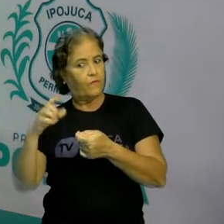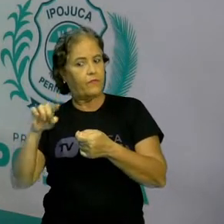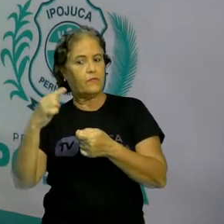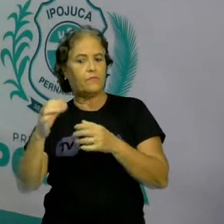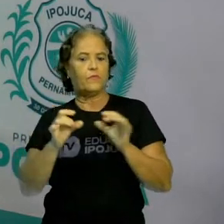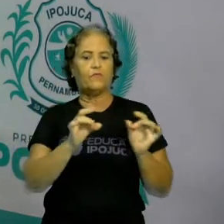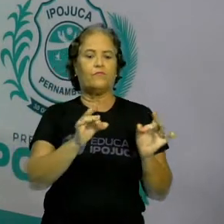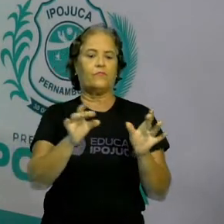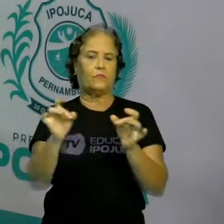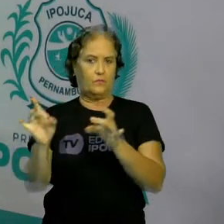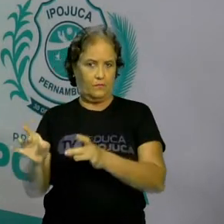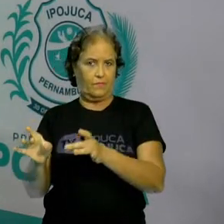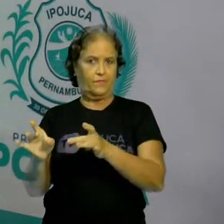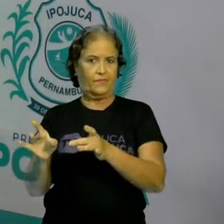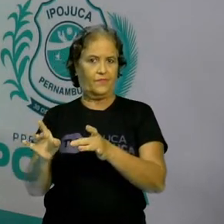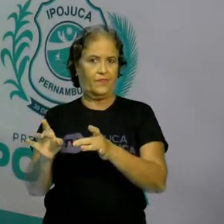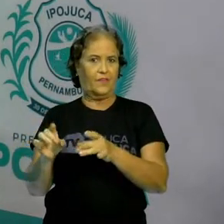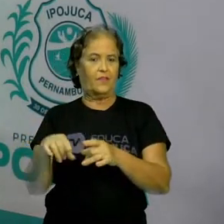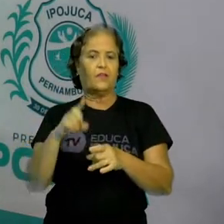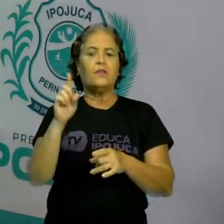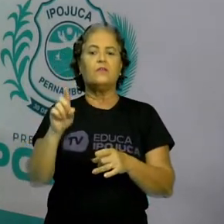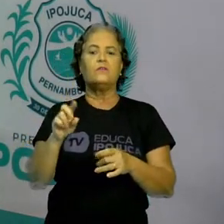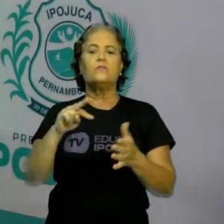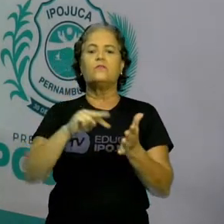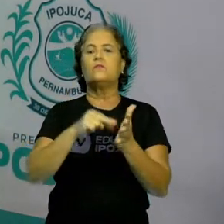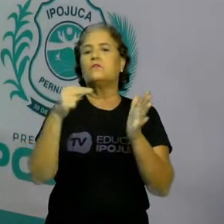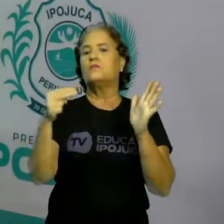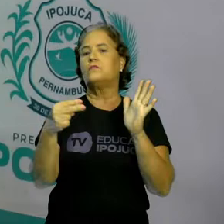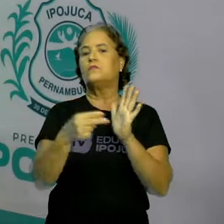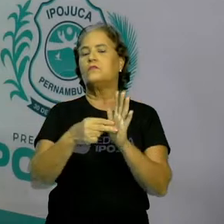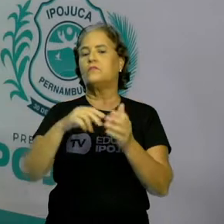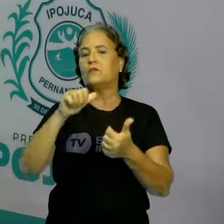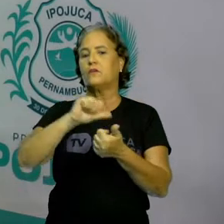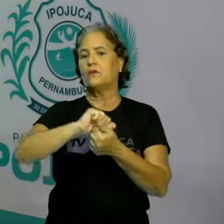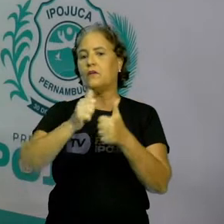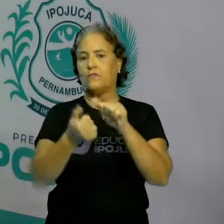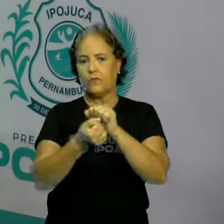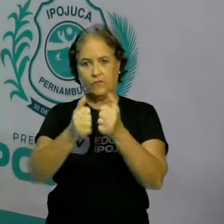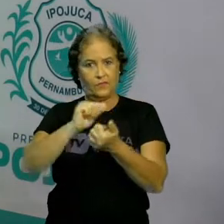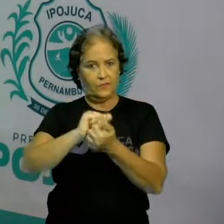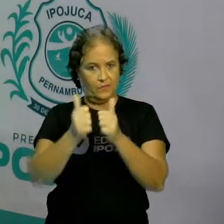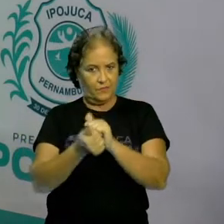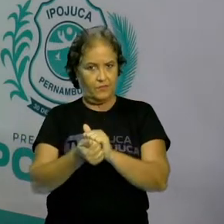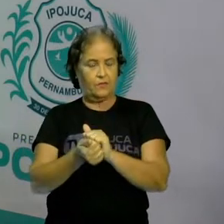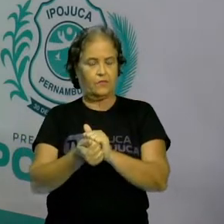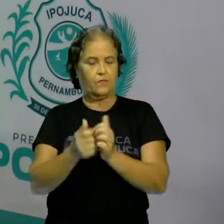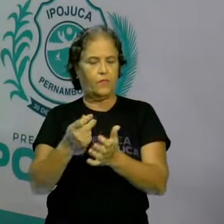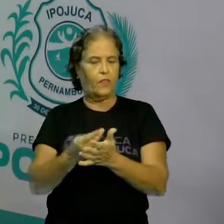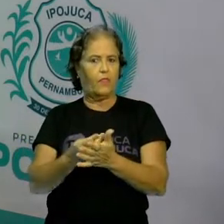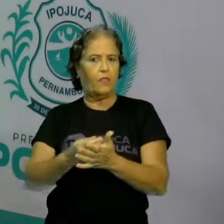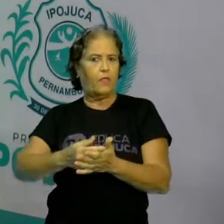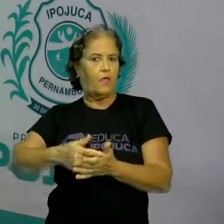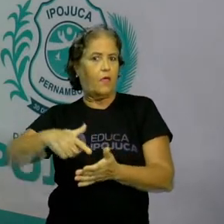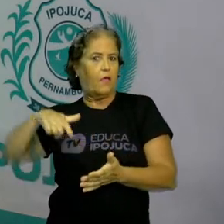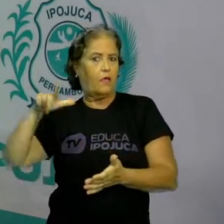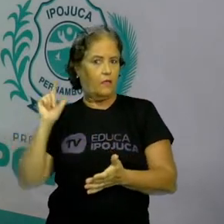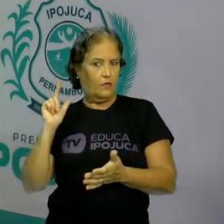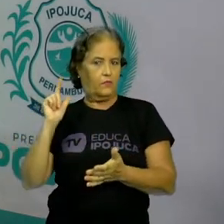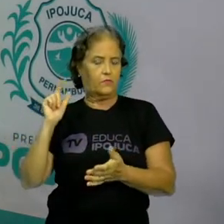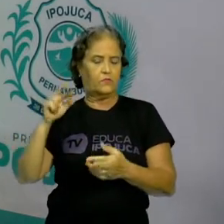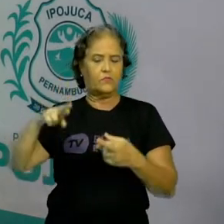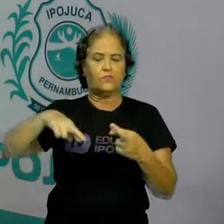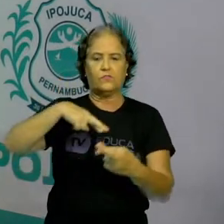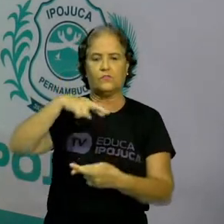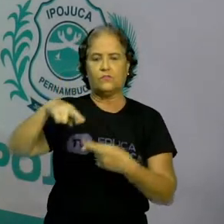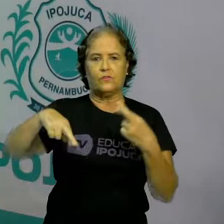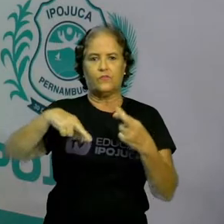Então, isso aí era o artesanato. Antes da Revolução Industrial, que ocorreu lá na Inglaterra, a Revolução Industrial